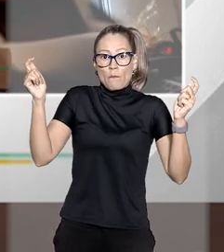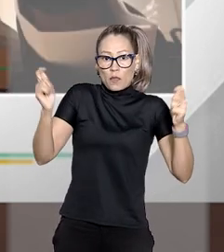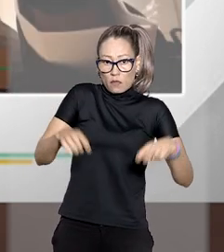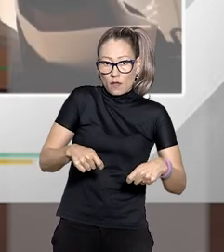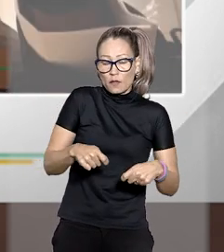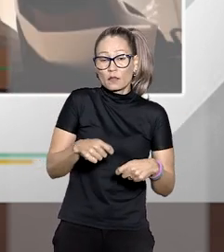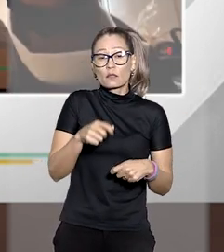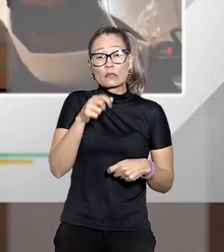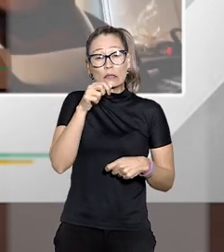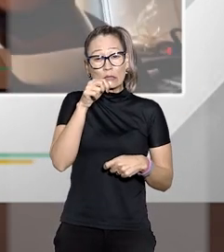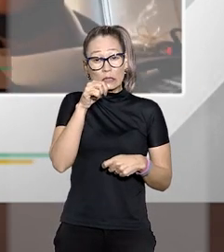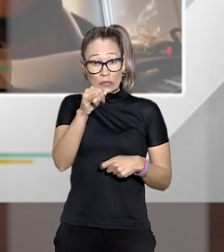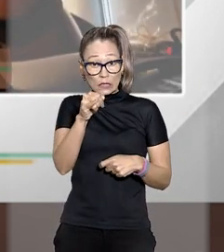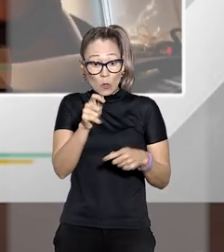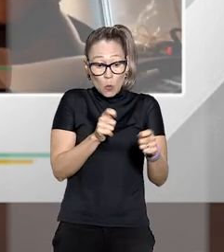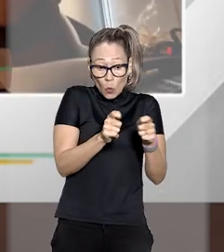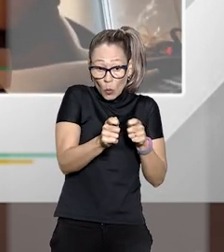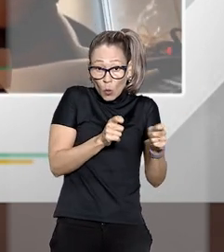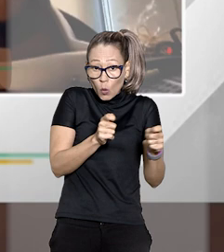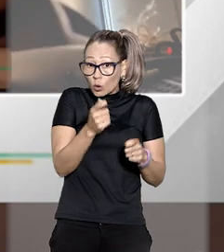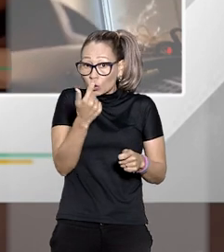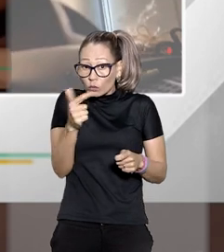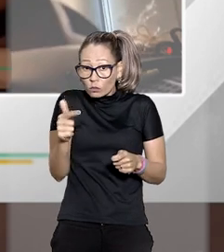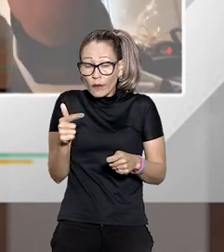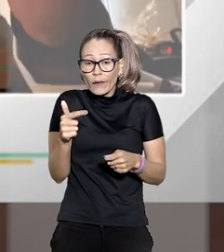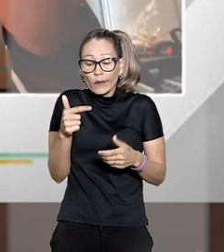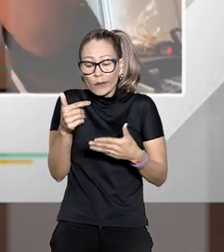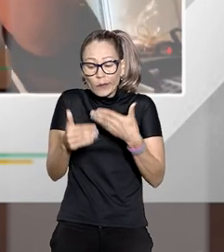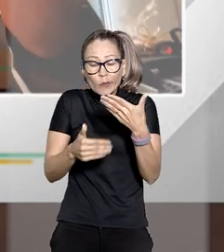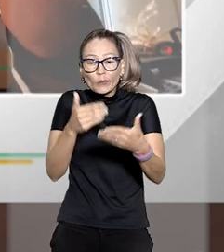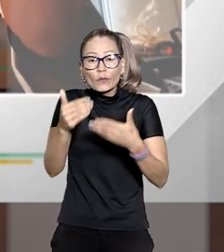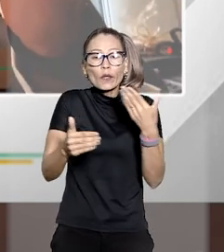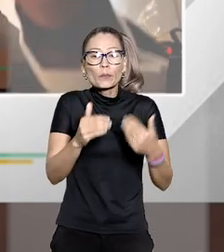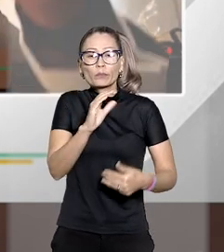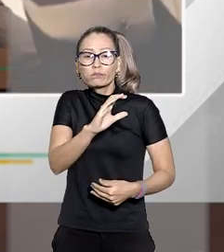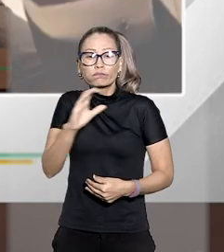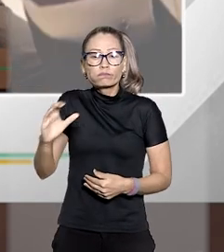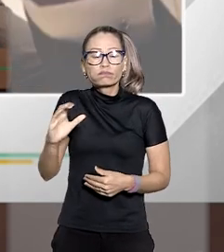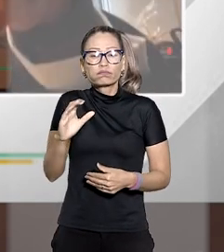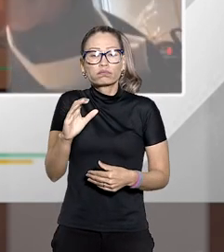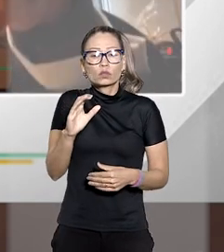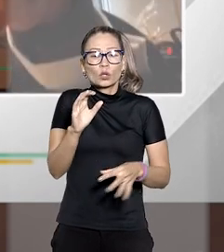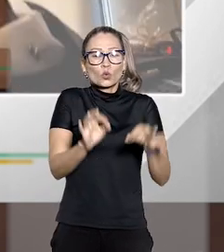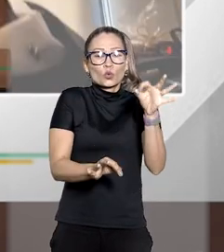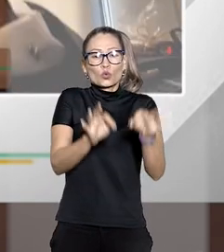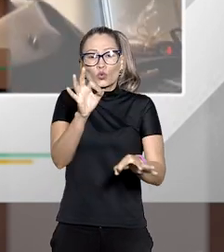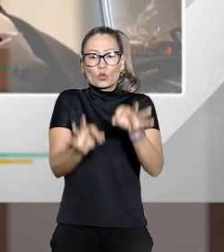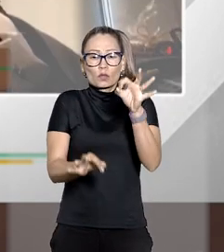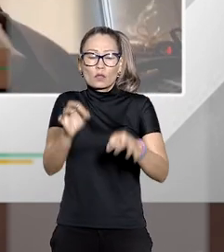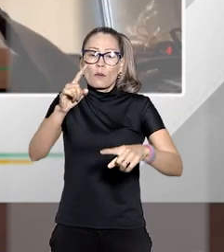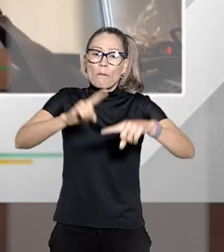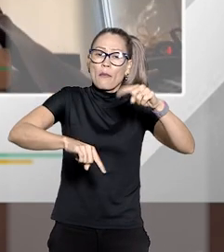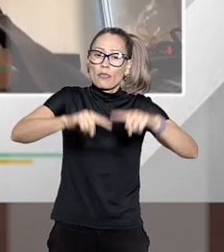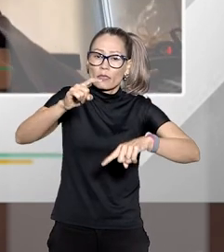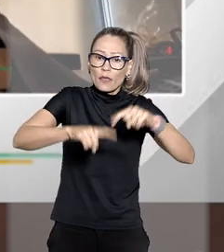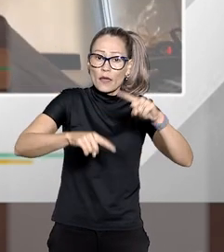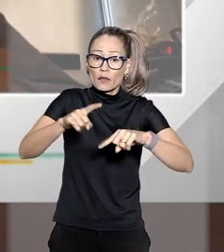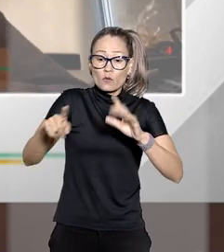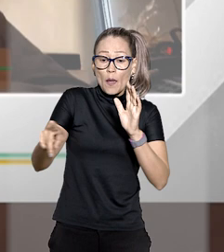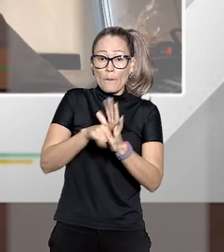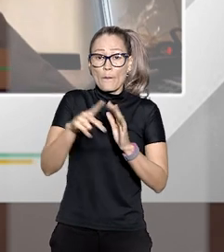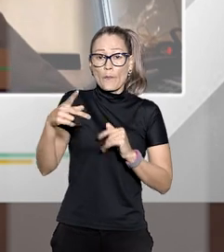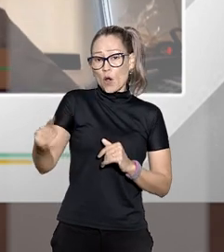contrário você teria uma situação vamos dizer assim não prevista constitucionalmente eles estariam julgando matérias que não seriam da